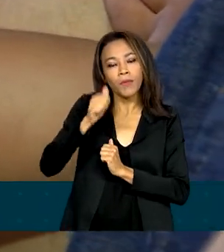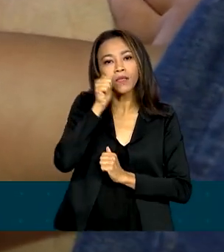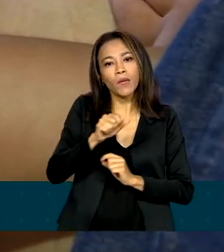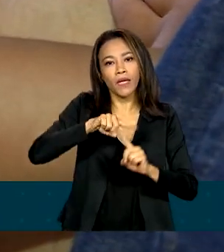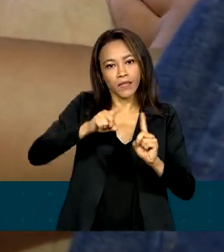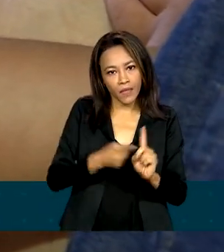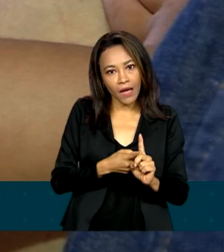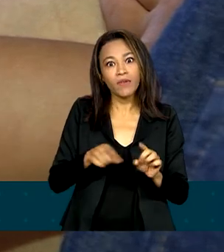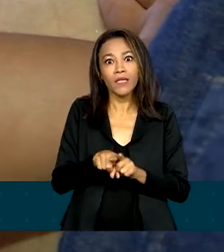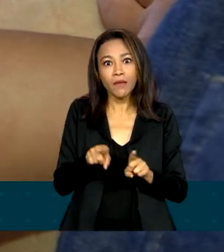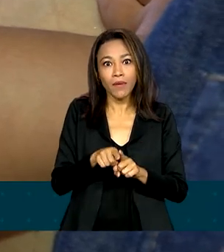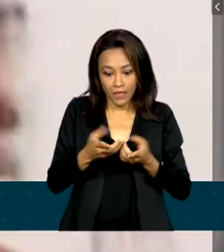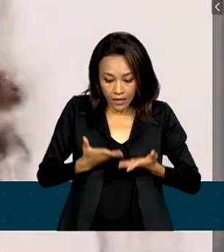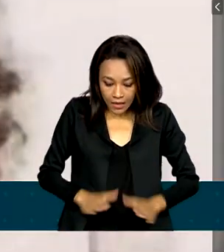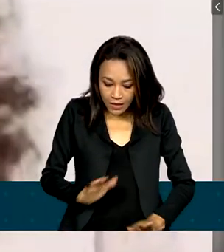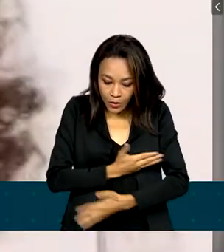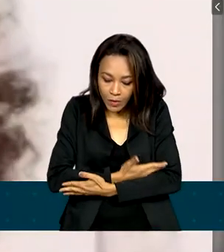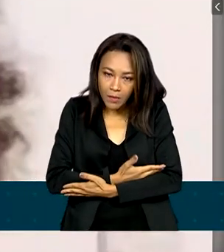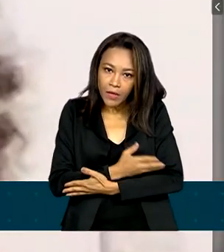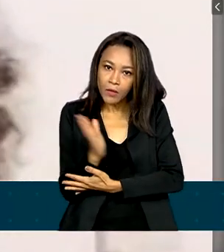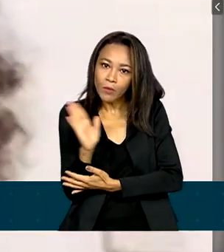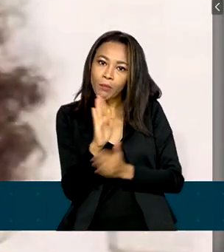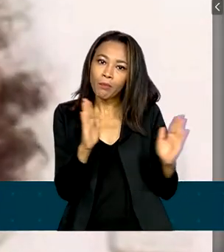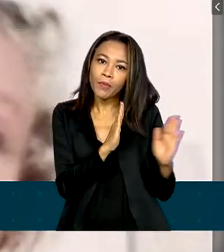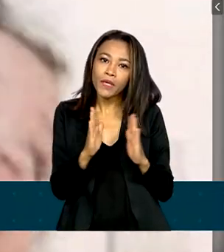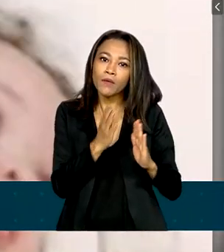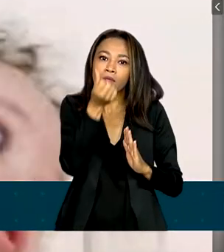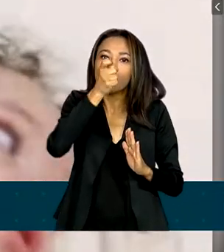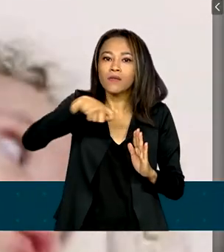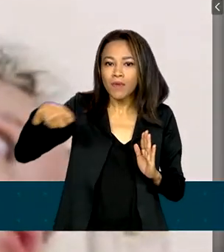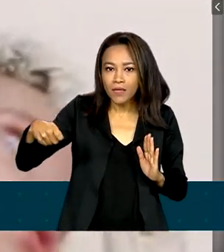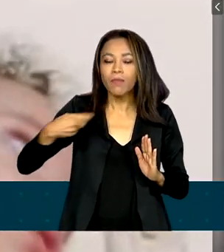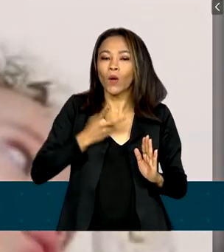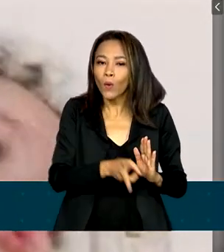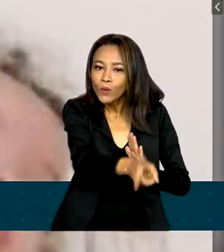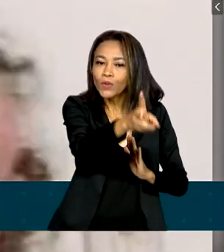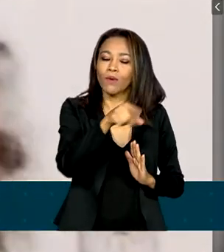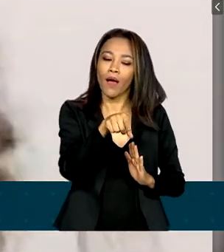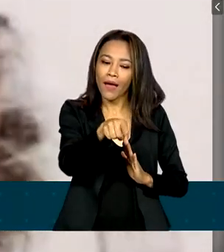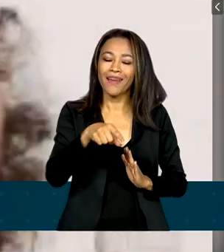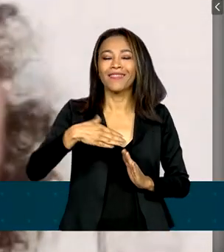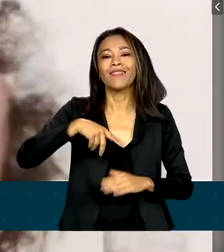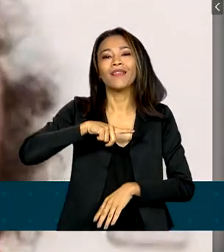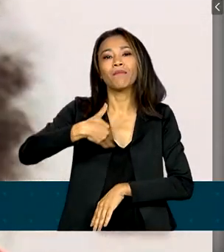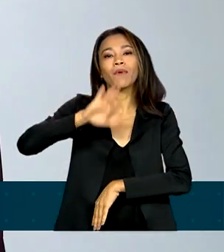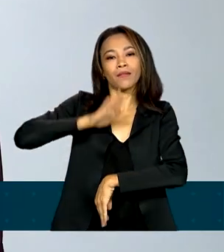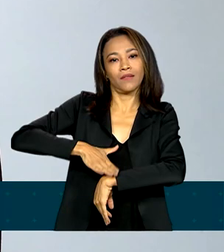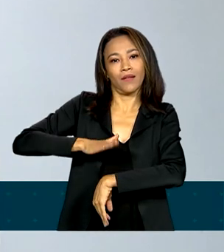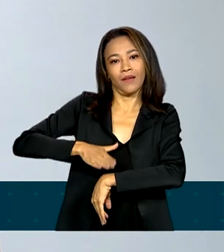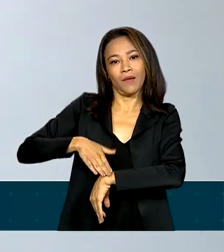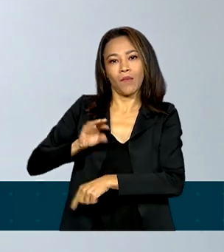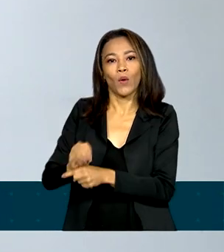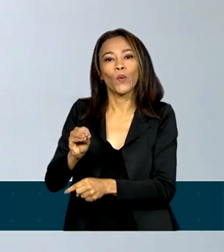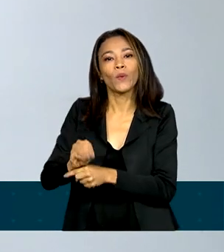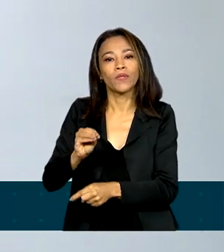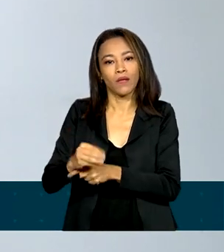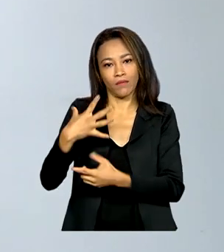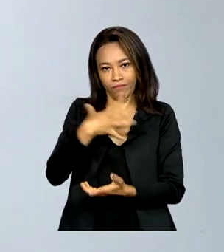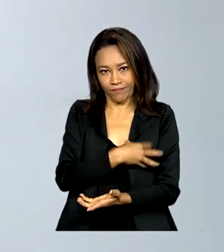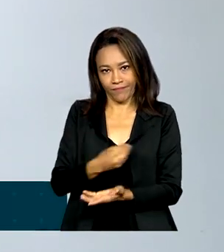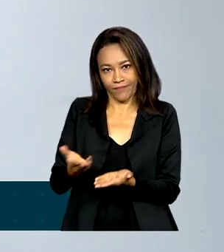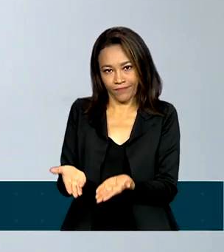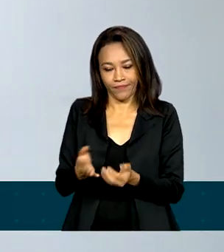pelo período de seis meses. É uma forma delas dedicarem maior tempo à criança. É uma maneira de estar